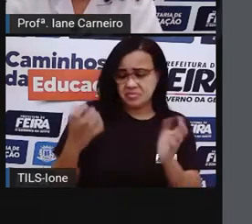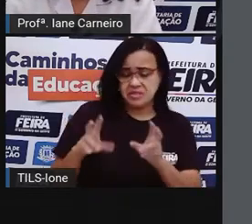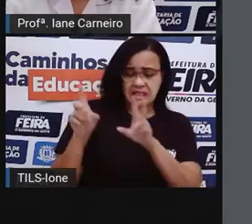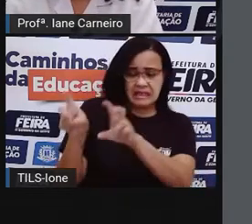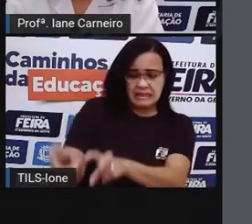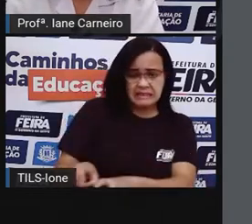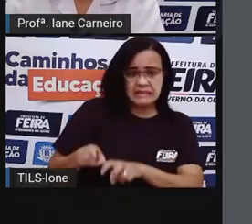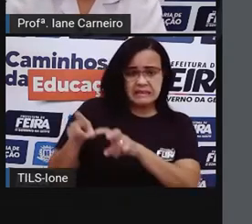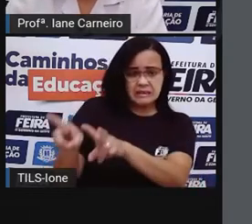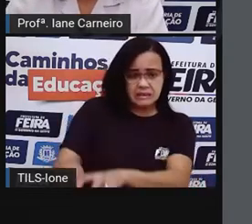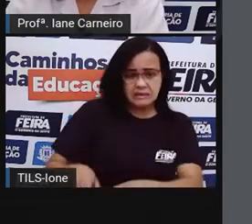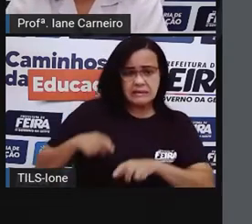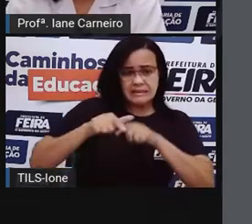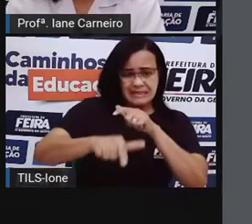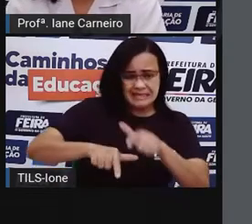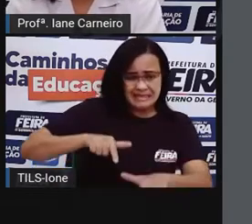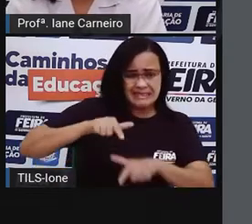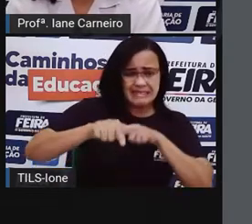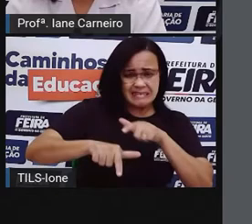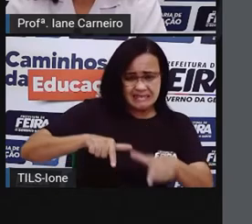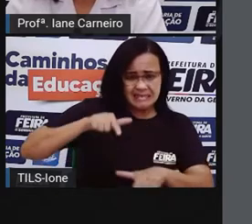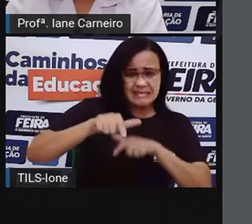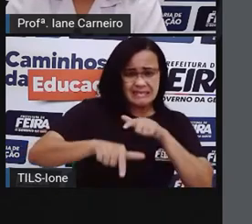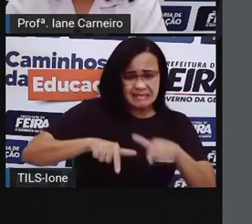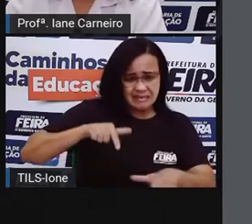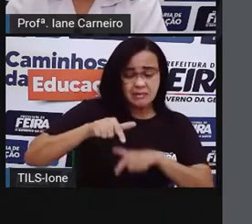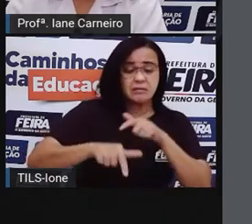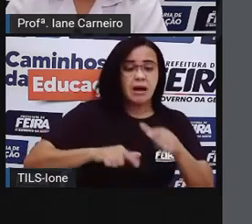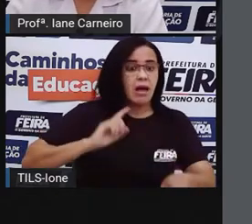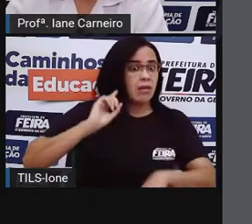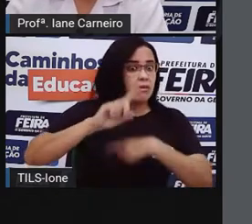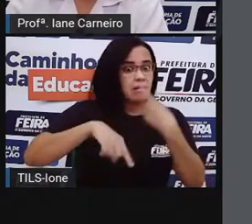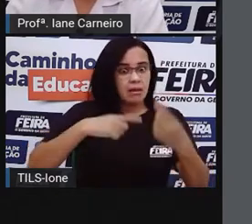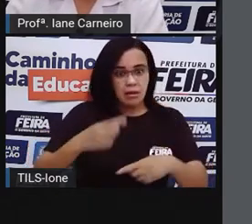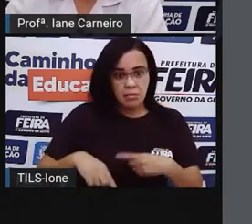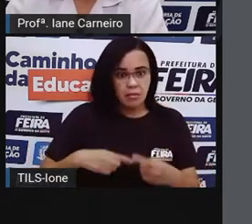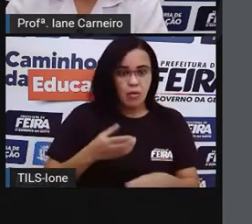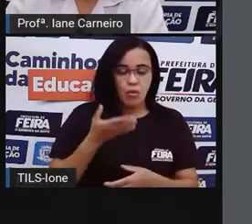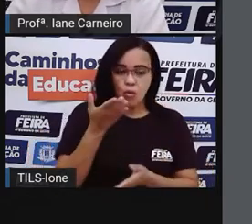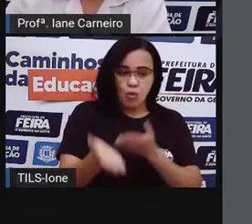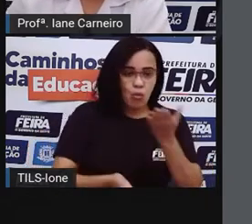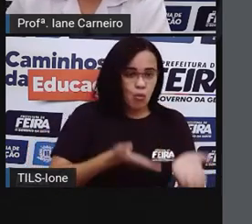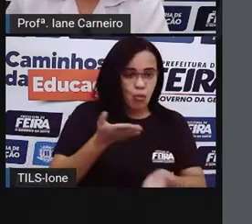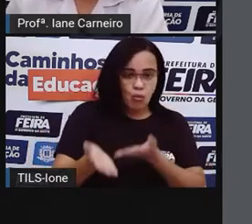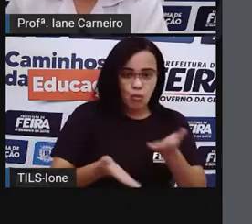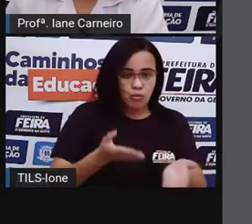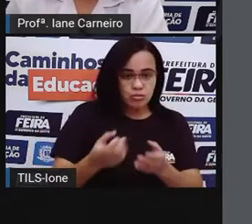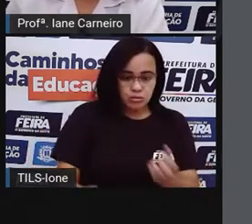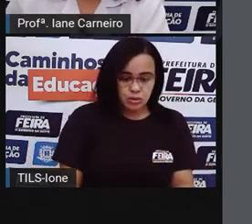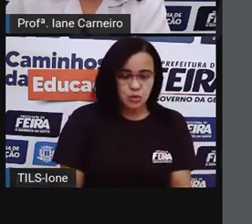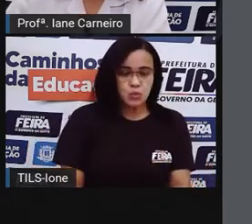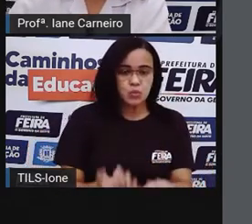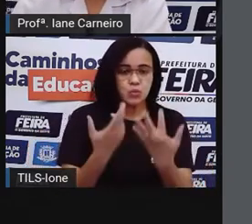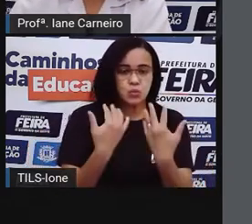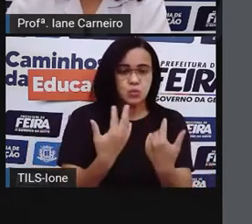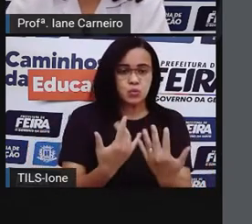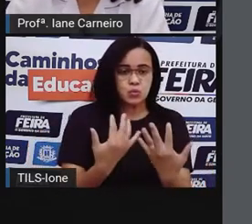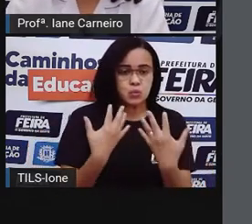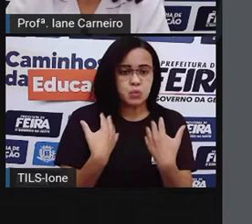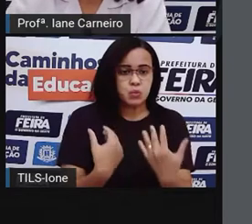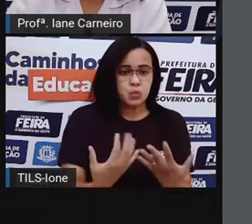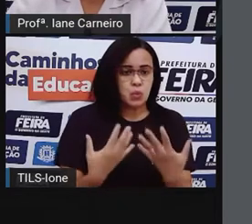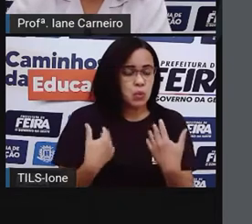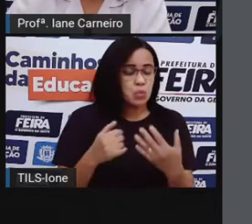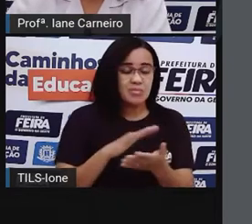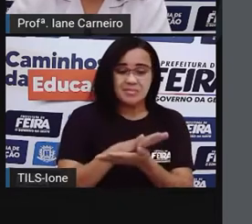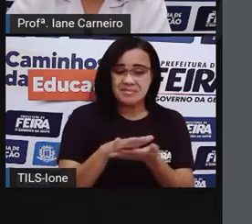ainda por cima cuidar da plantinha que ia nascer. Olha os bichinhos aqui, Ninguém quis ajudar a